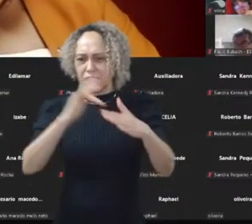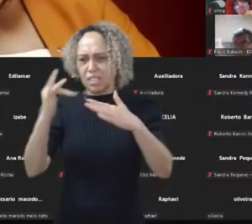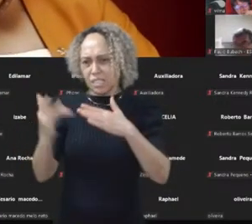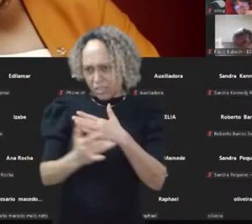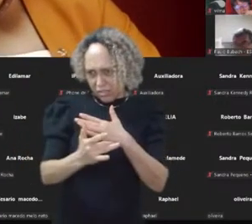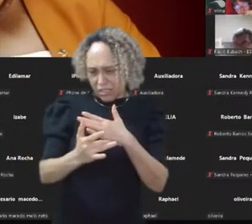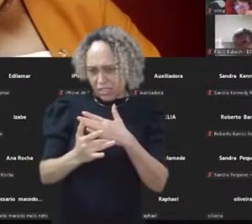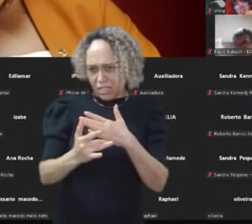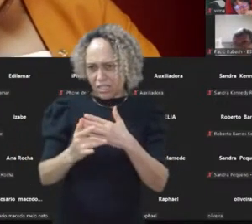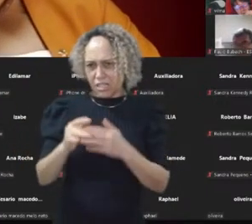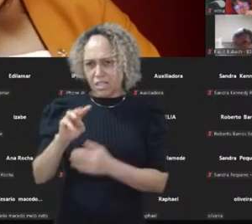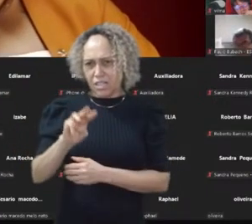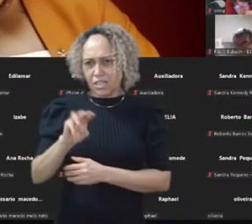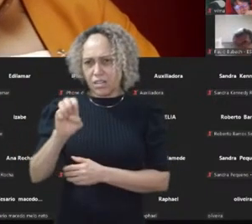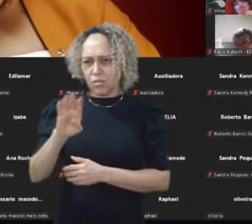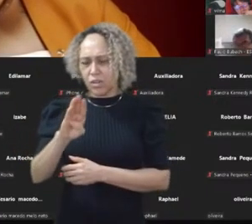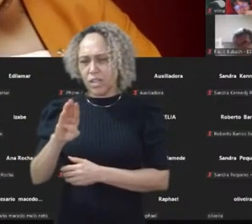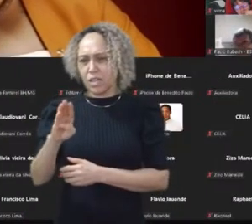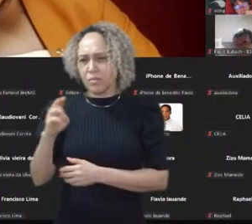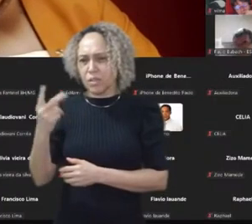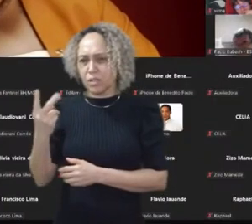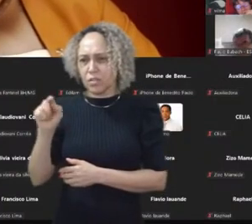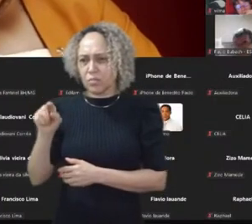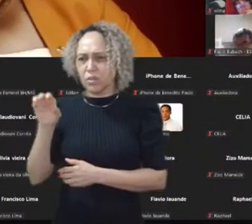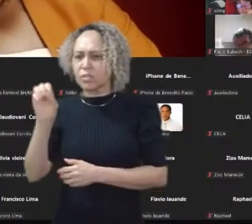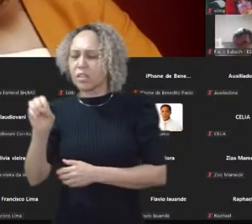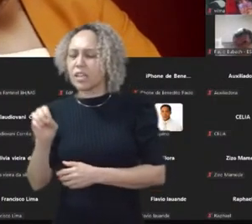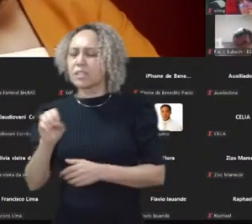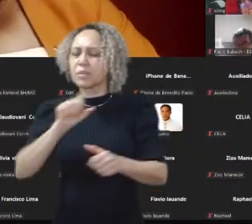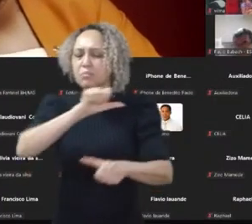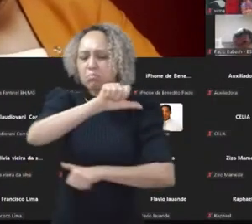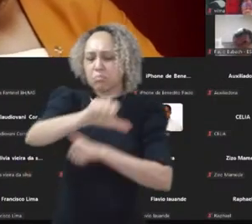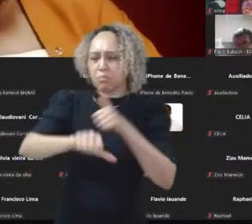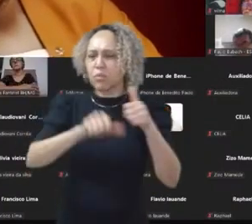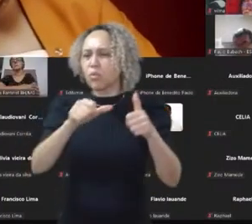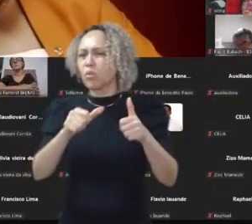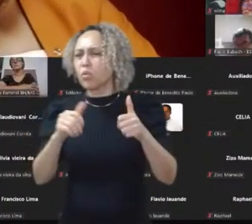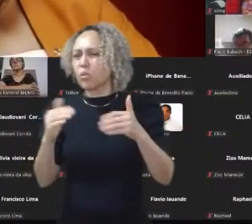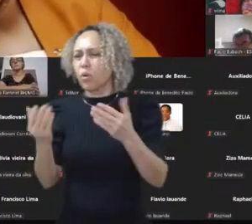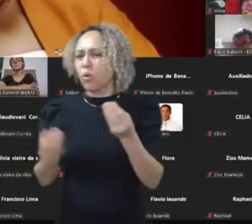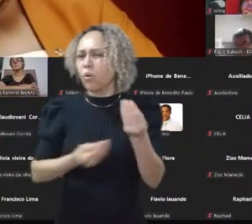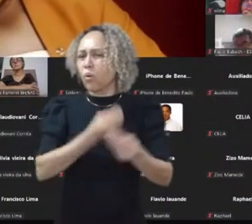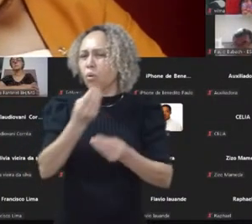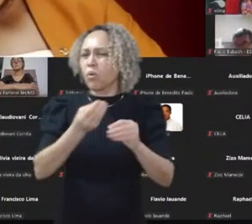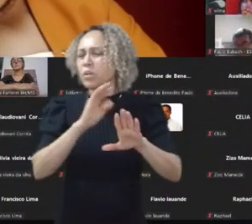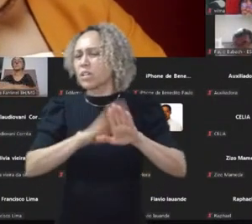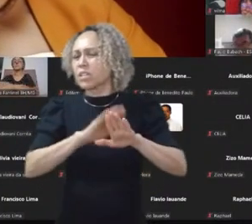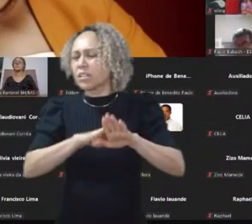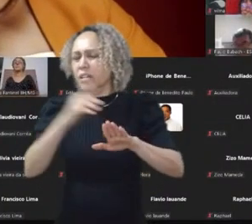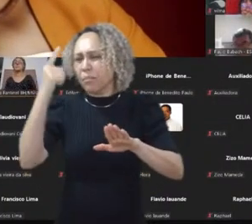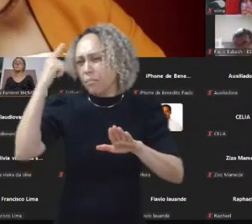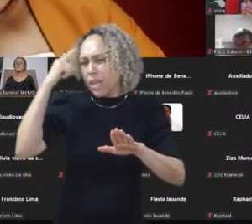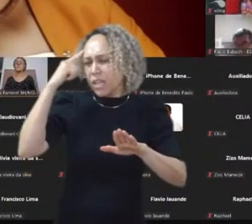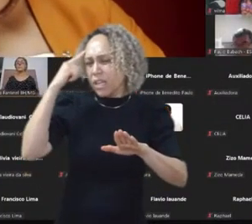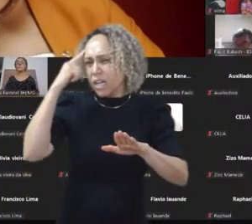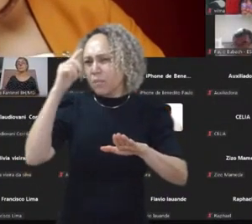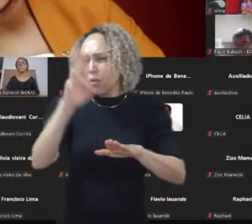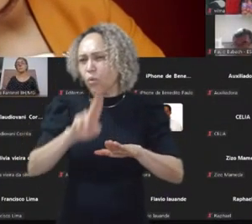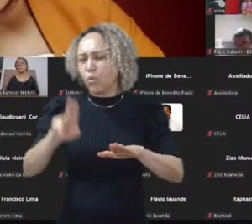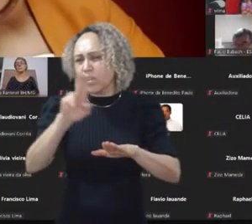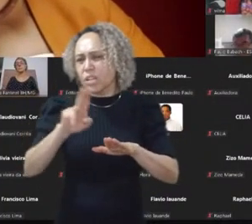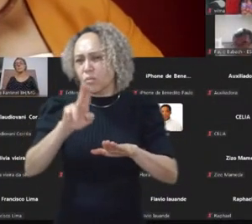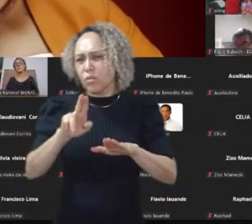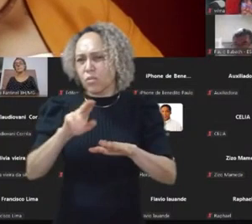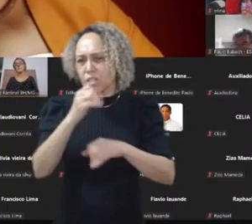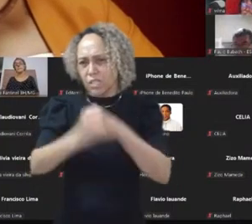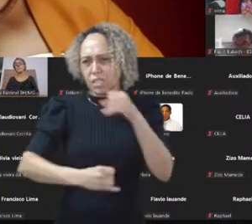Web 2.0 também trouxe essa mudança de paradigma de como é que nós utilizamos hoje a internet. Pode